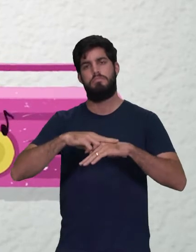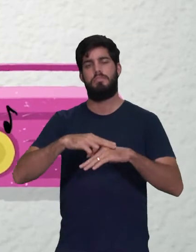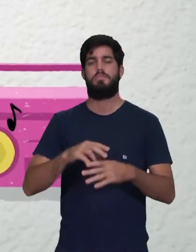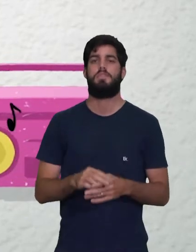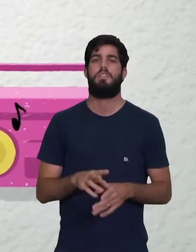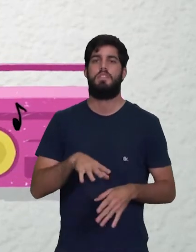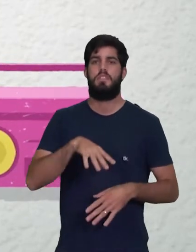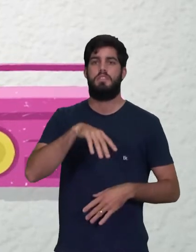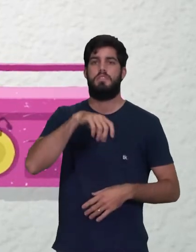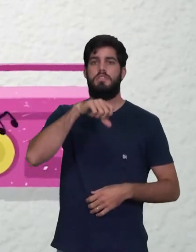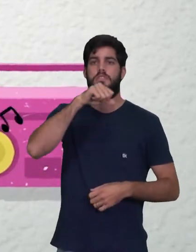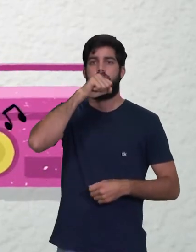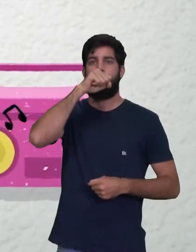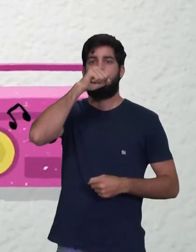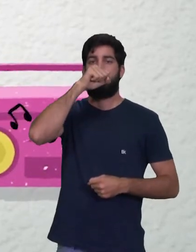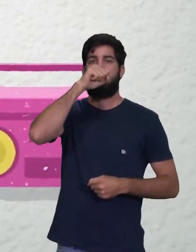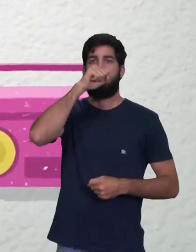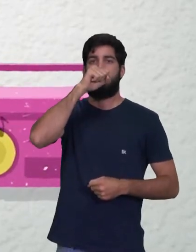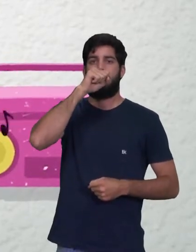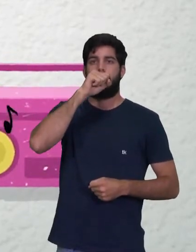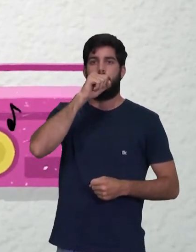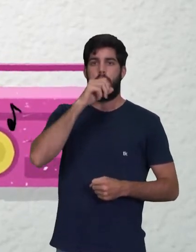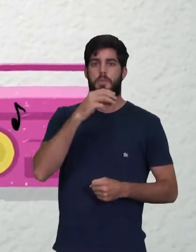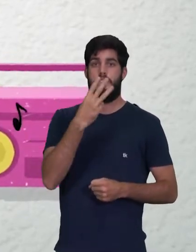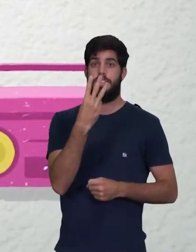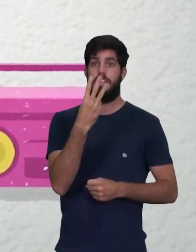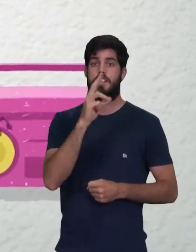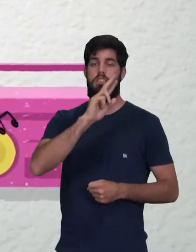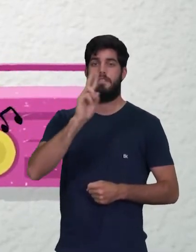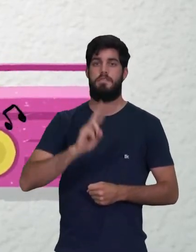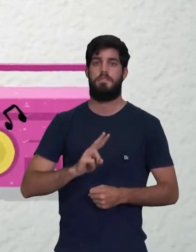Respire profundamente por três vezes.